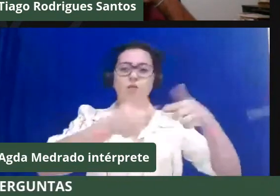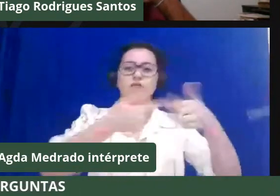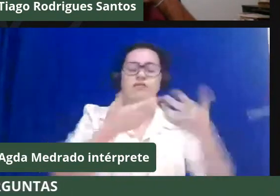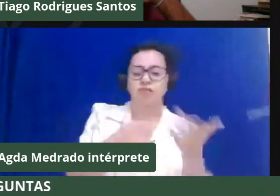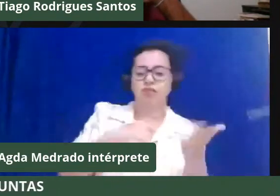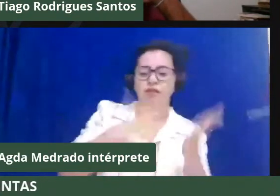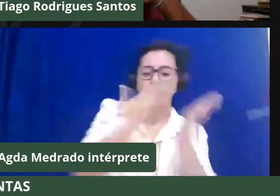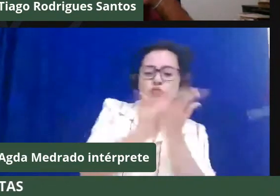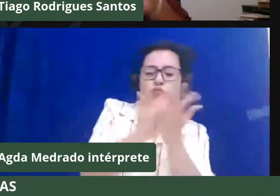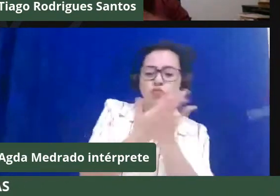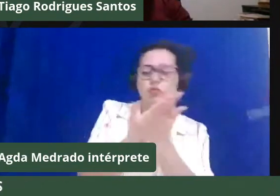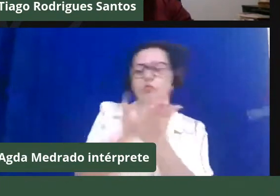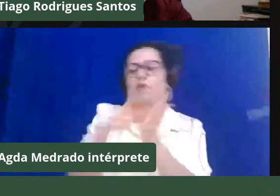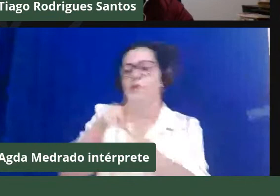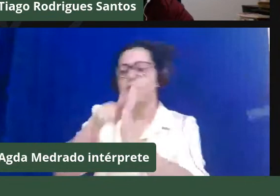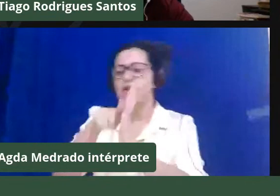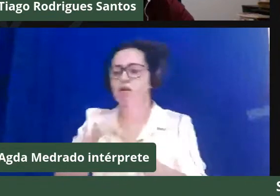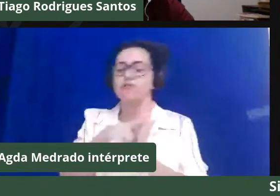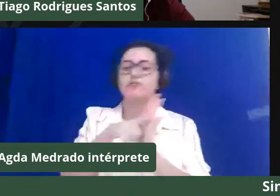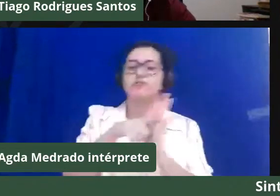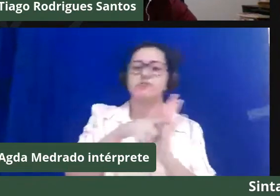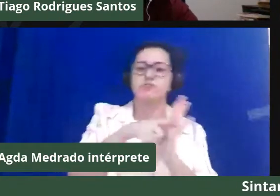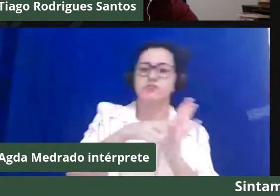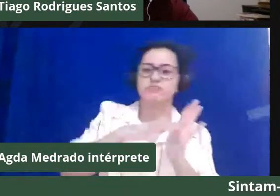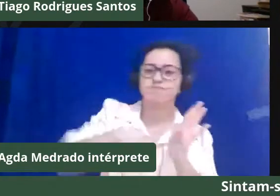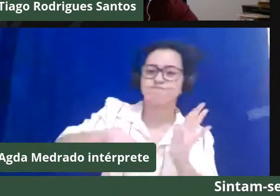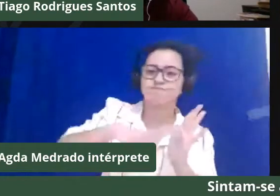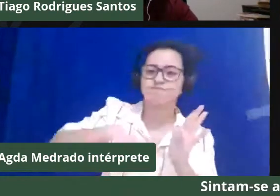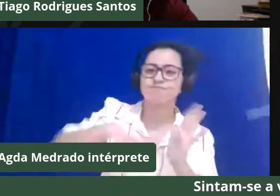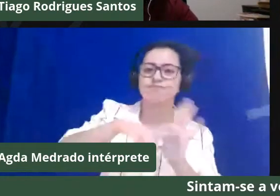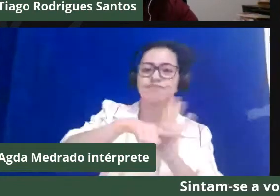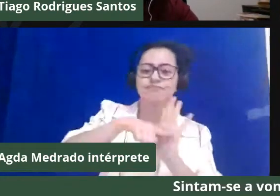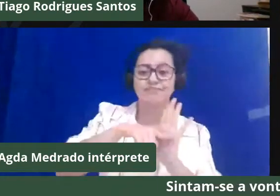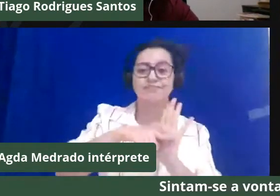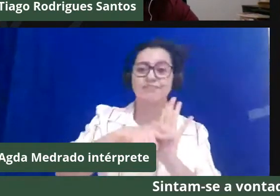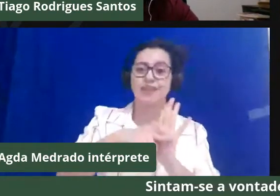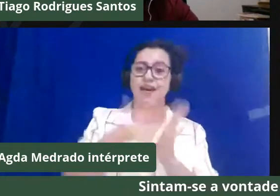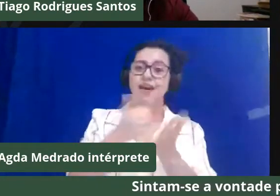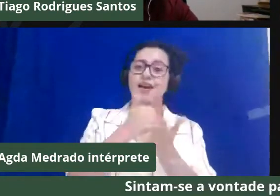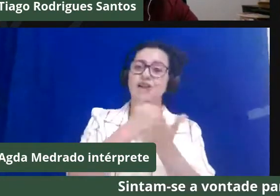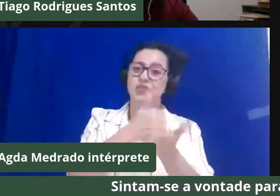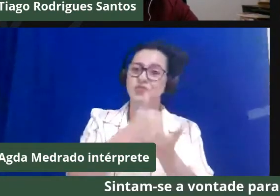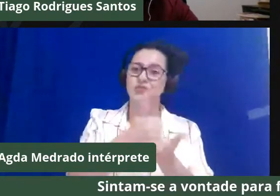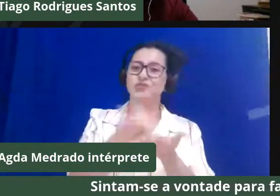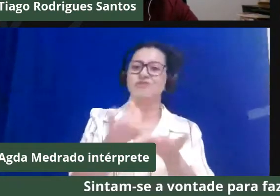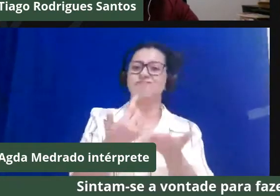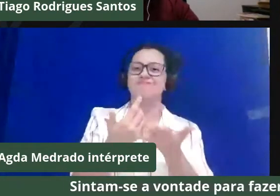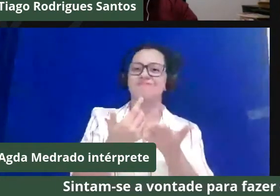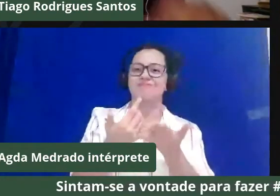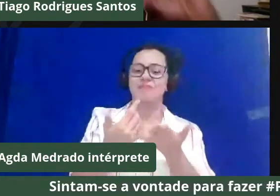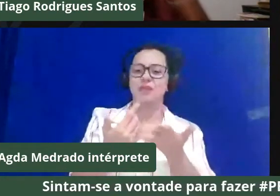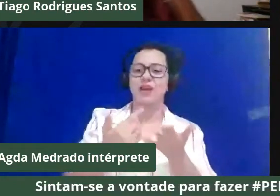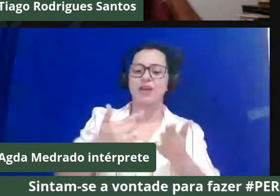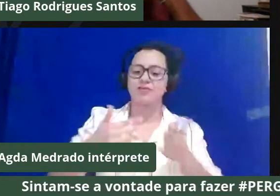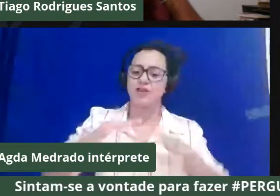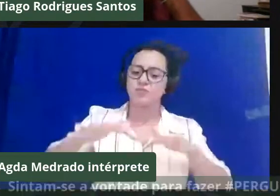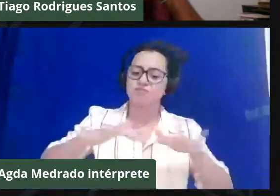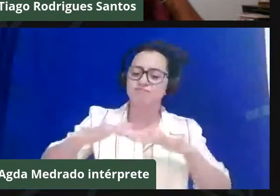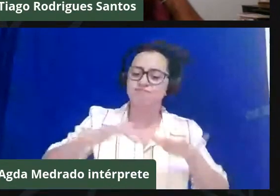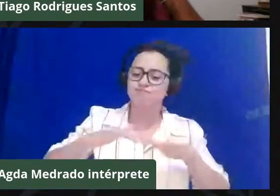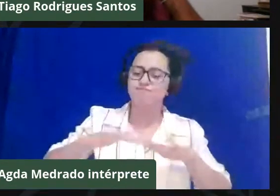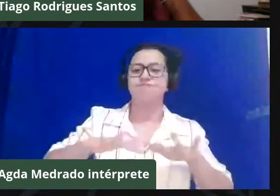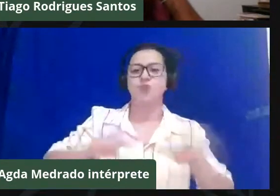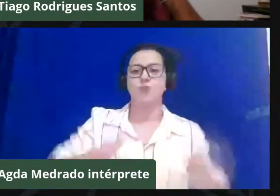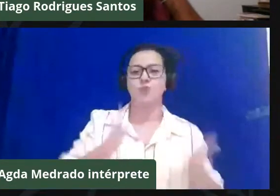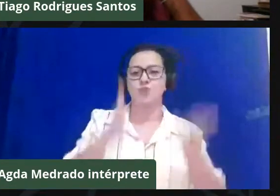estudam, que pesquisam, e que suas pesquisas contribuem também nesse processo de organização, de luta,